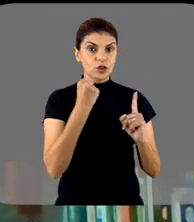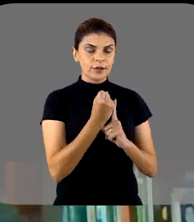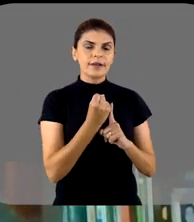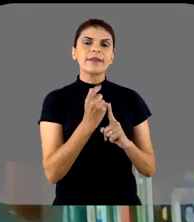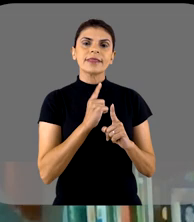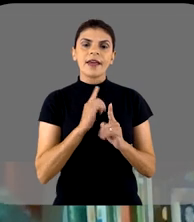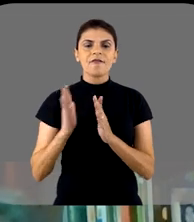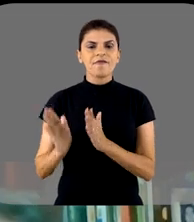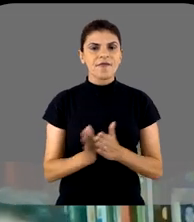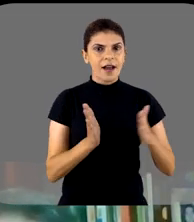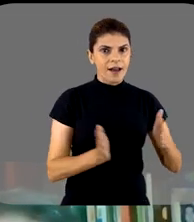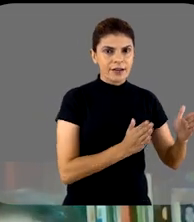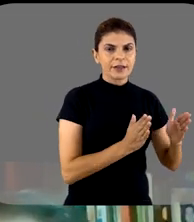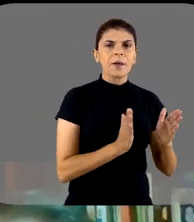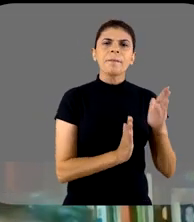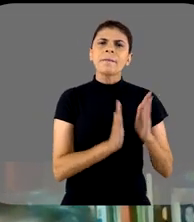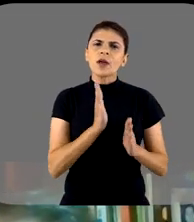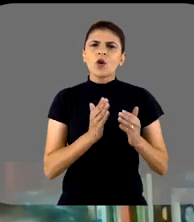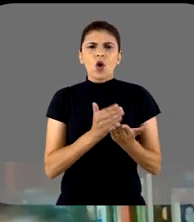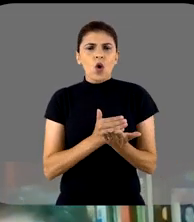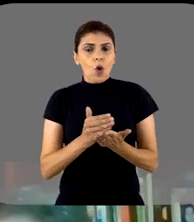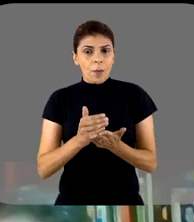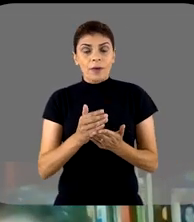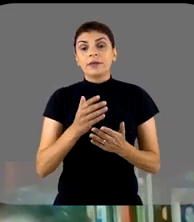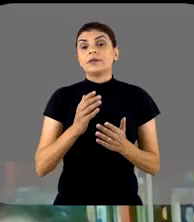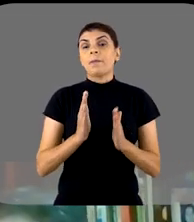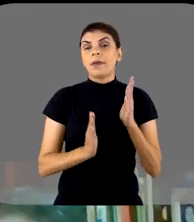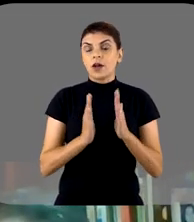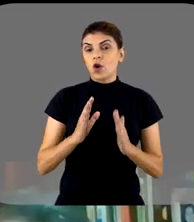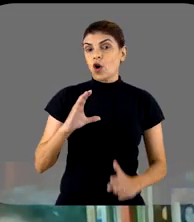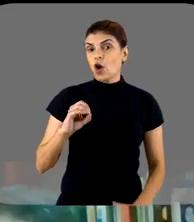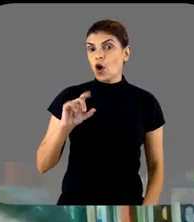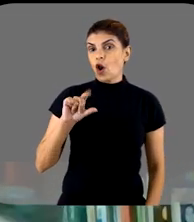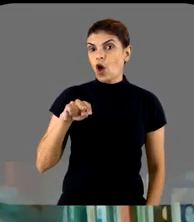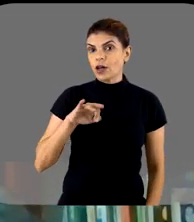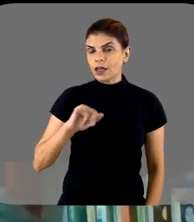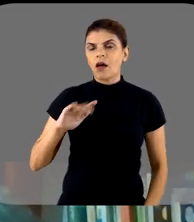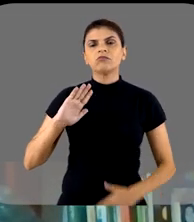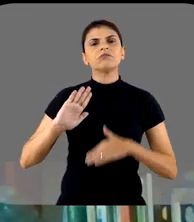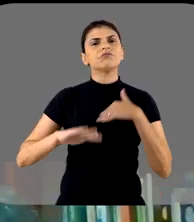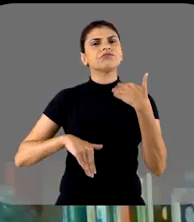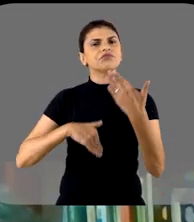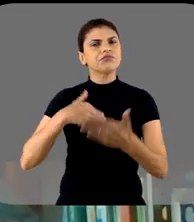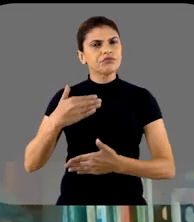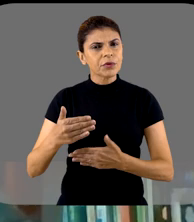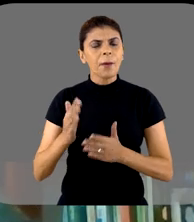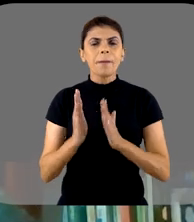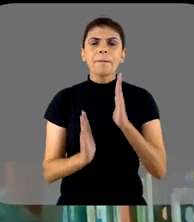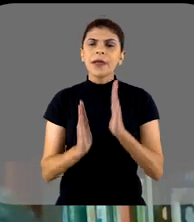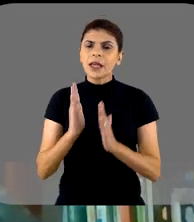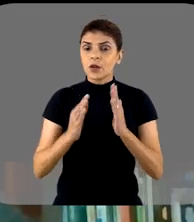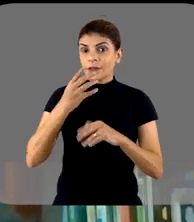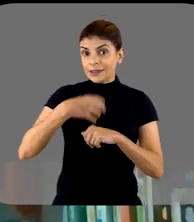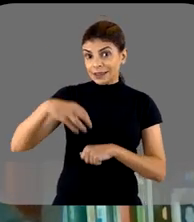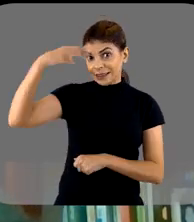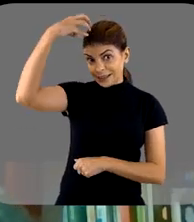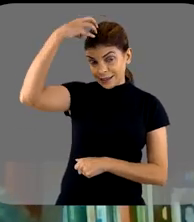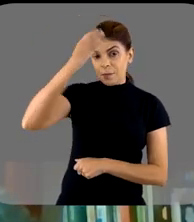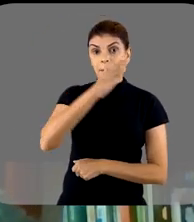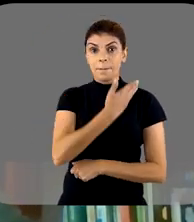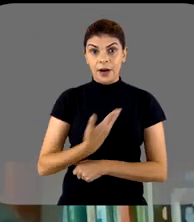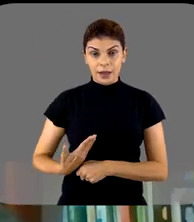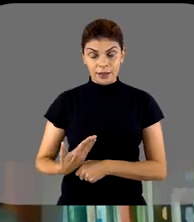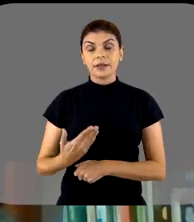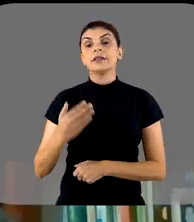nas suas diferentes fases. Então, começamos no período colonial brasileiro, avançamos pelo período do Império, do Brasil